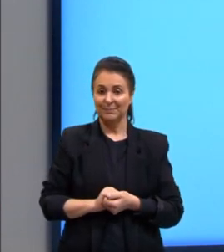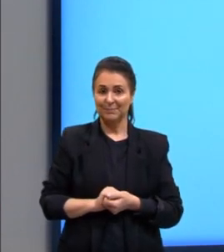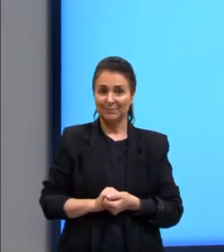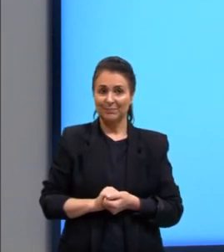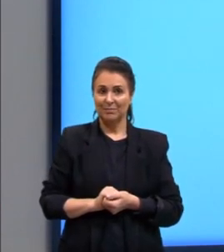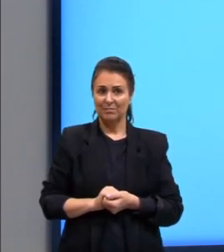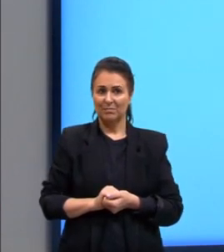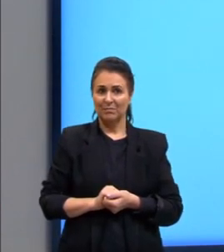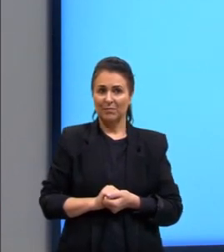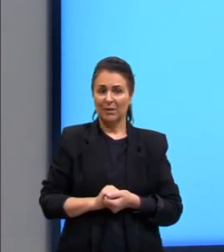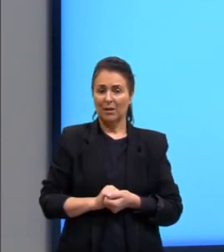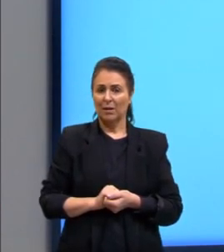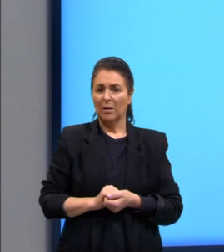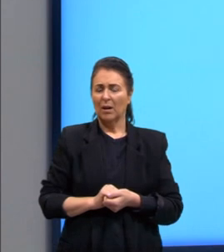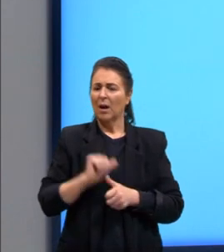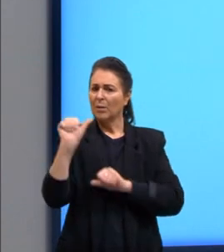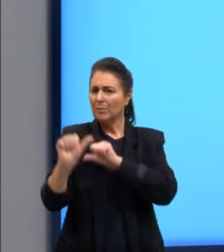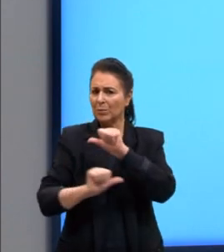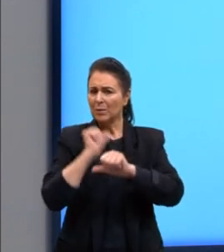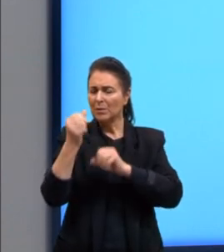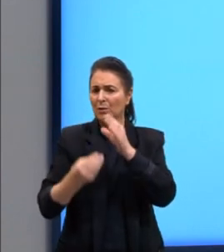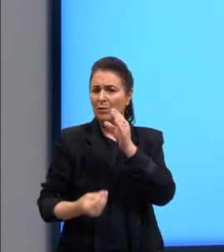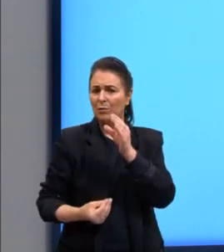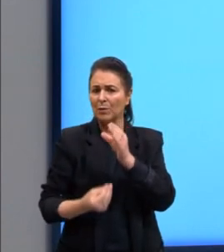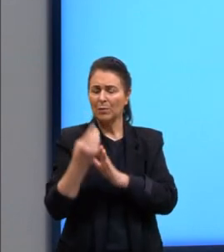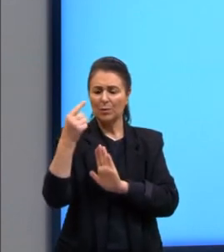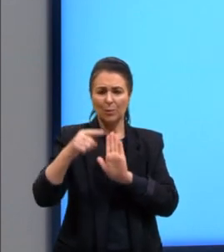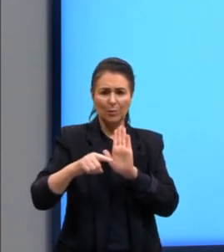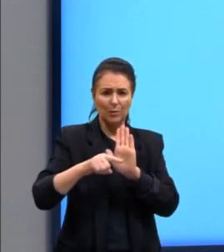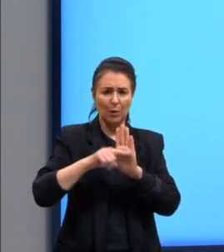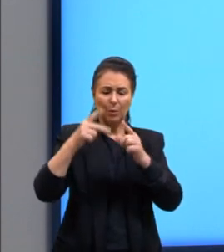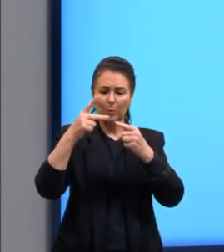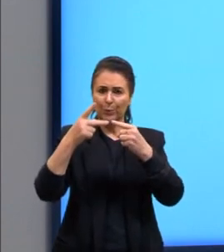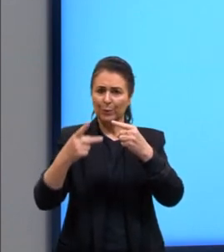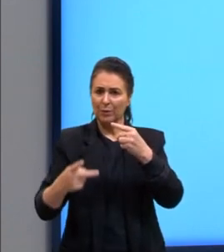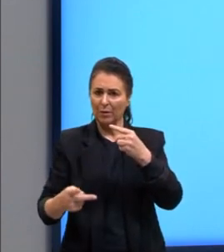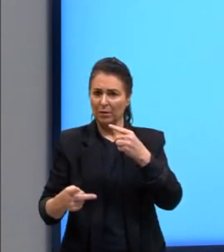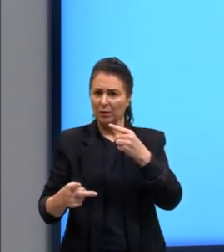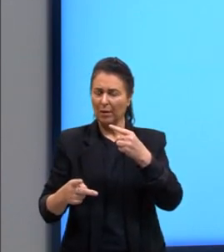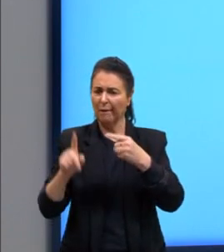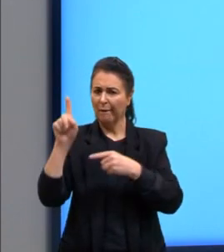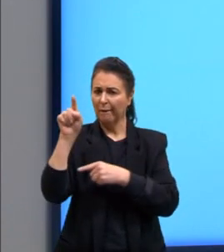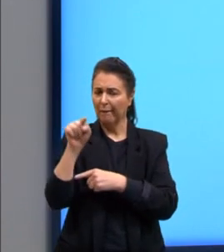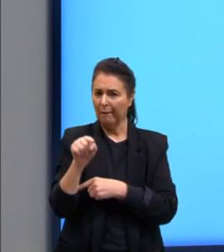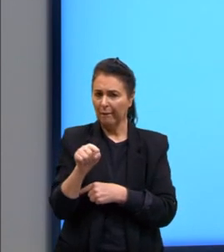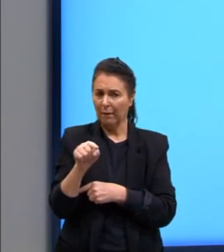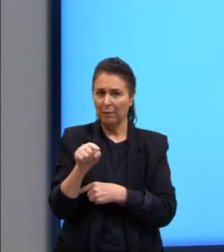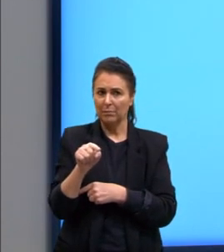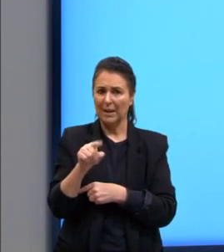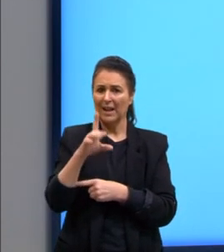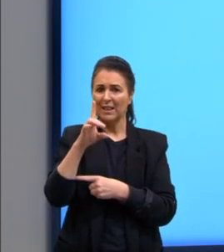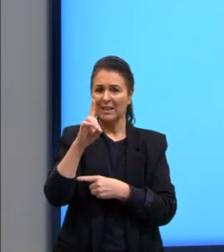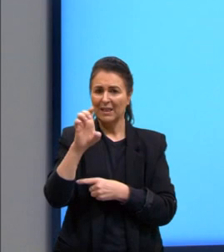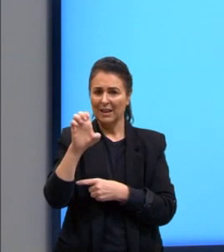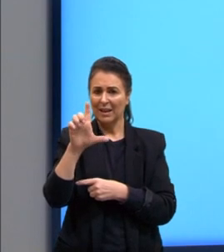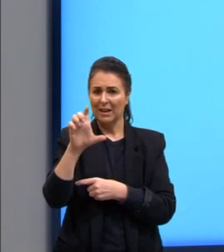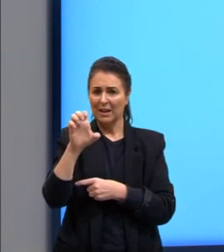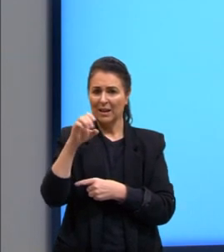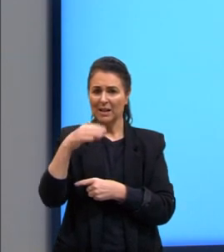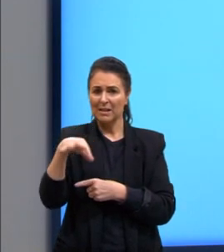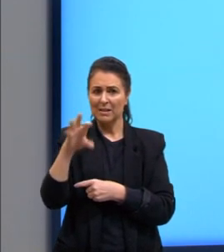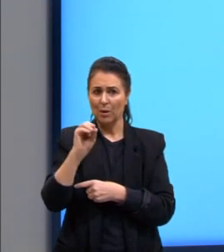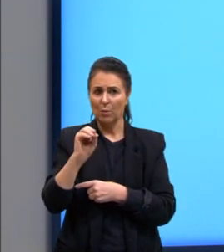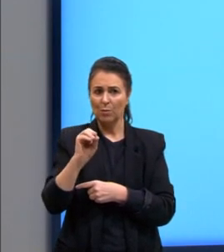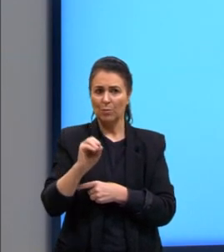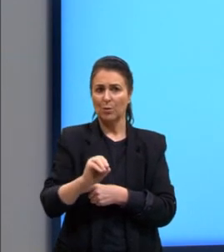Será que a mutação que produzirá a menor proteína vai ser a deleção de G